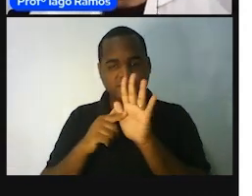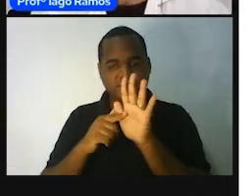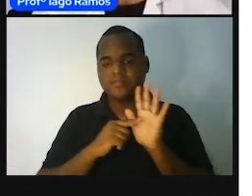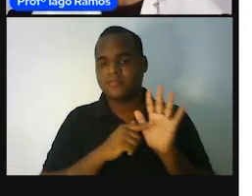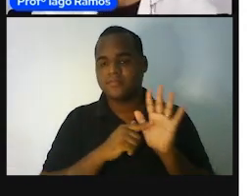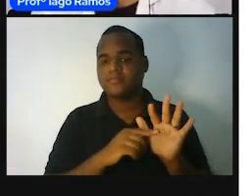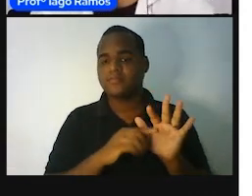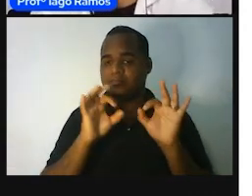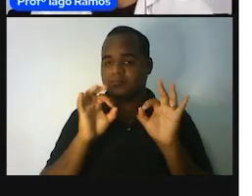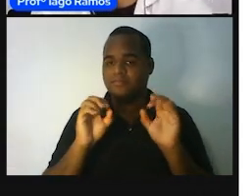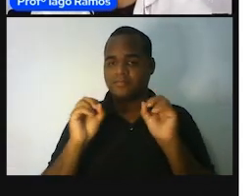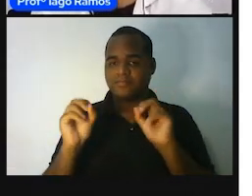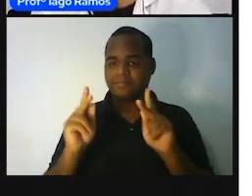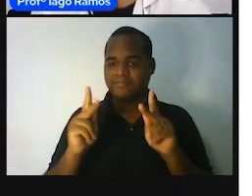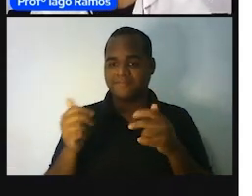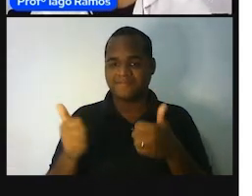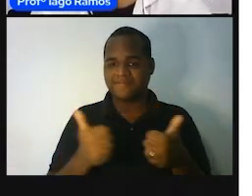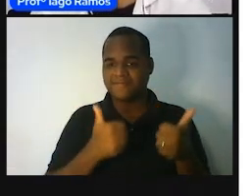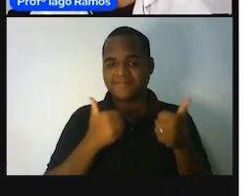Enfim, bom,